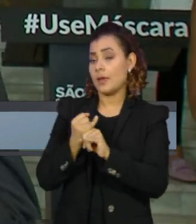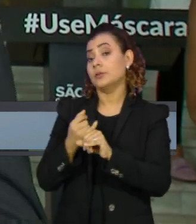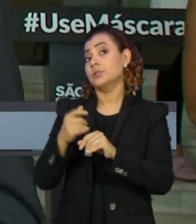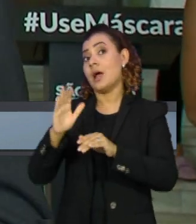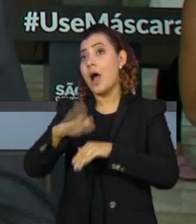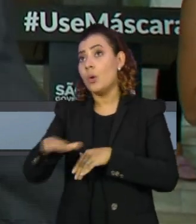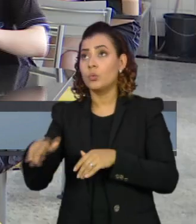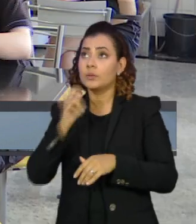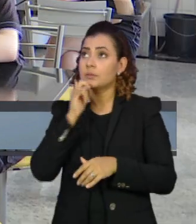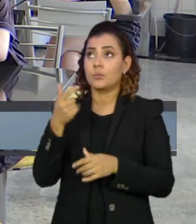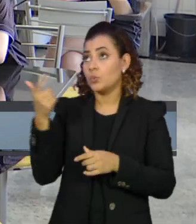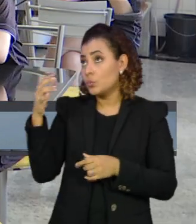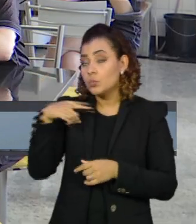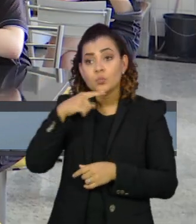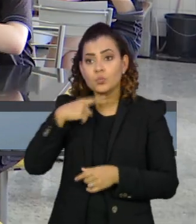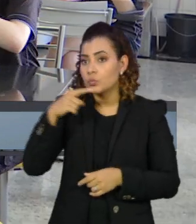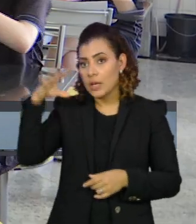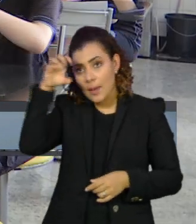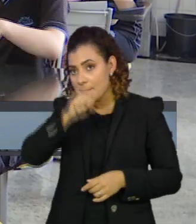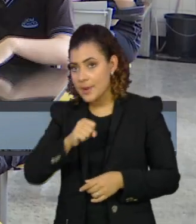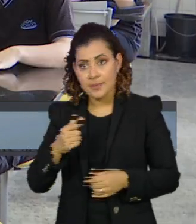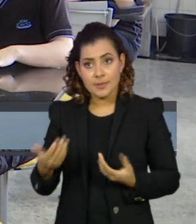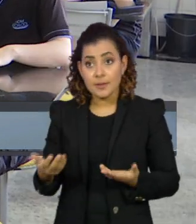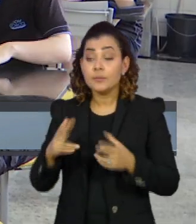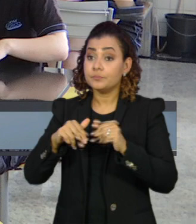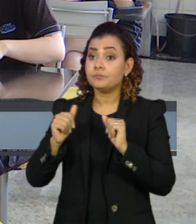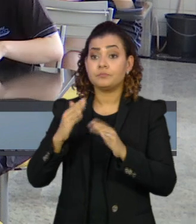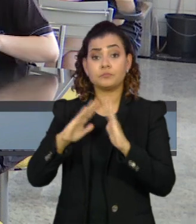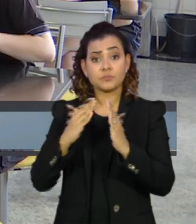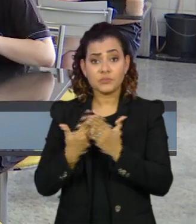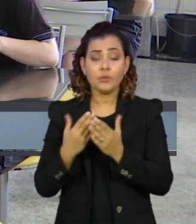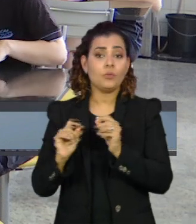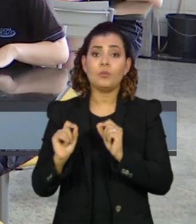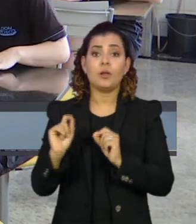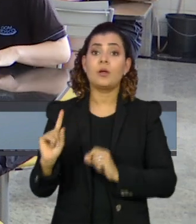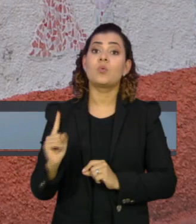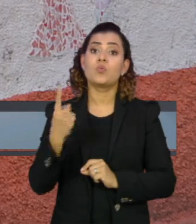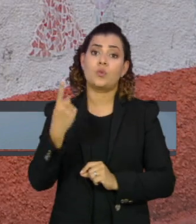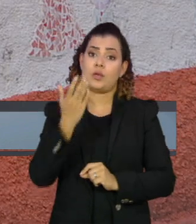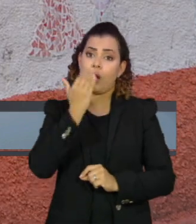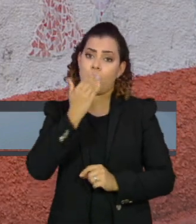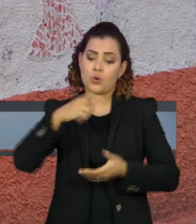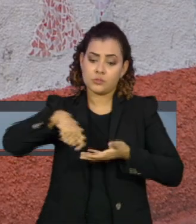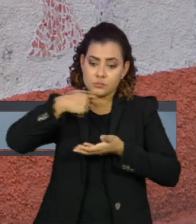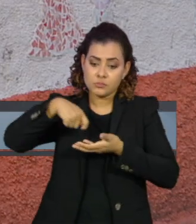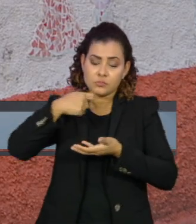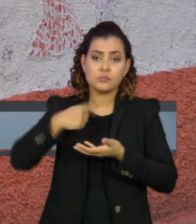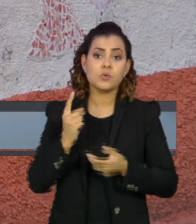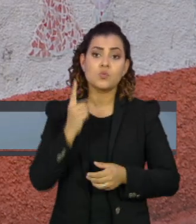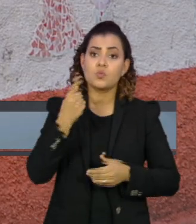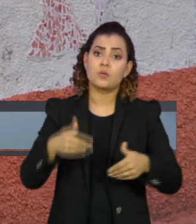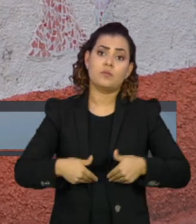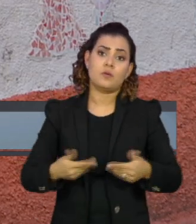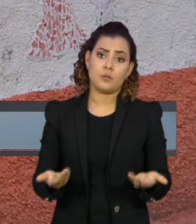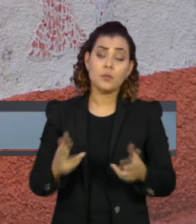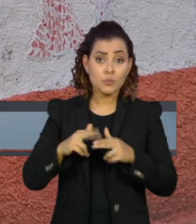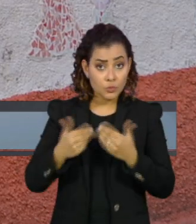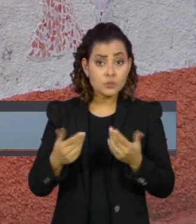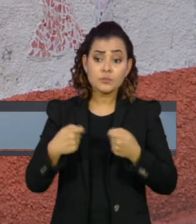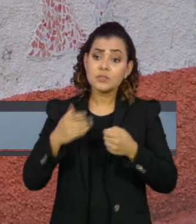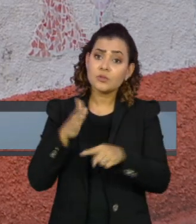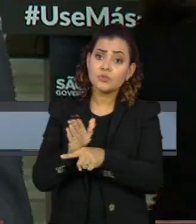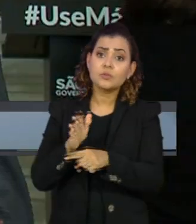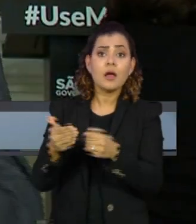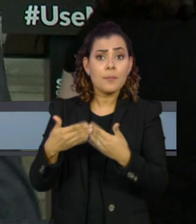aluno, por exemplo, na rede estadual, tem muita gente que vai na escola que talvez seja a melhor ou a única refeição no momento de dificuldade. Precisa ajudar,